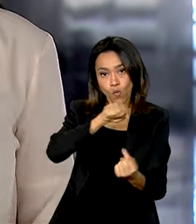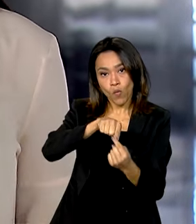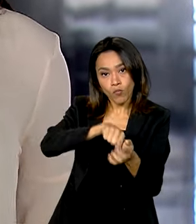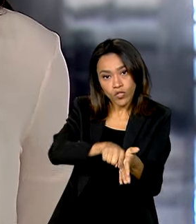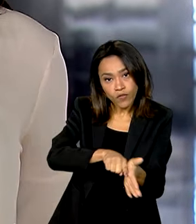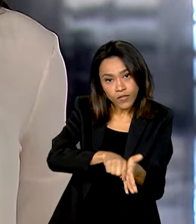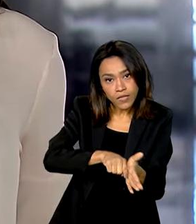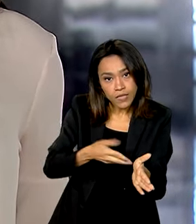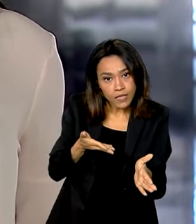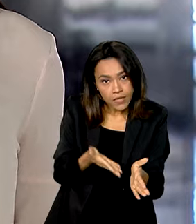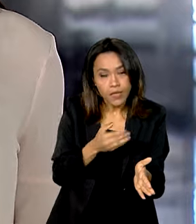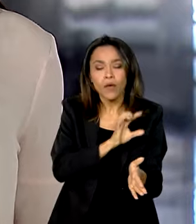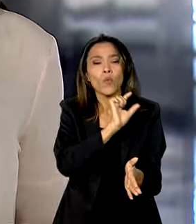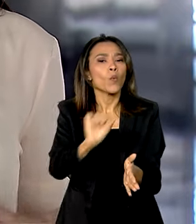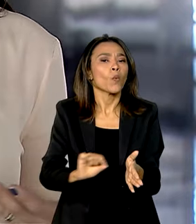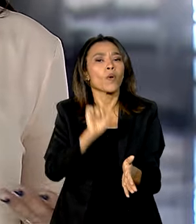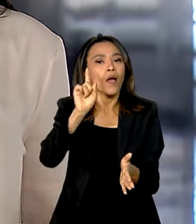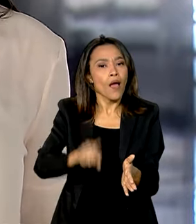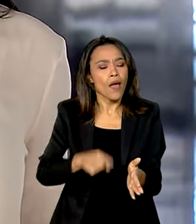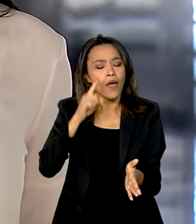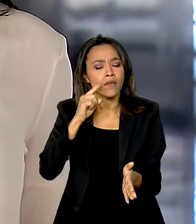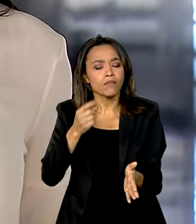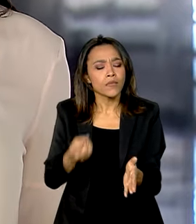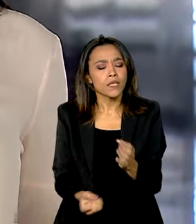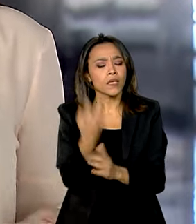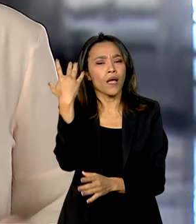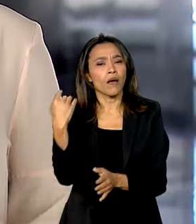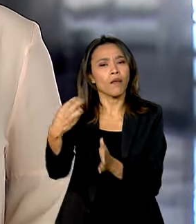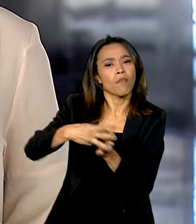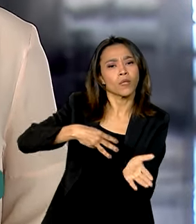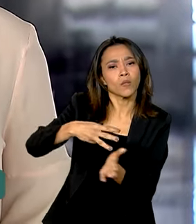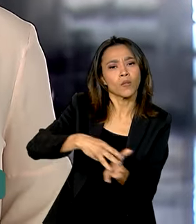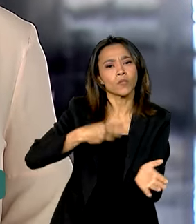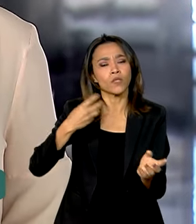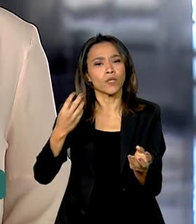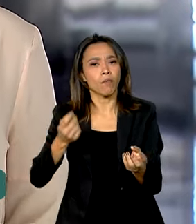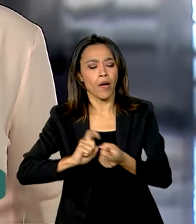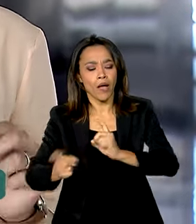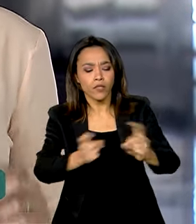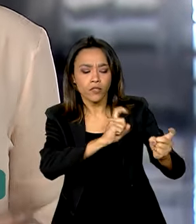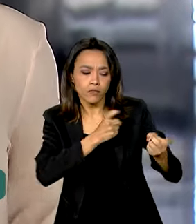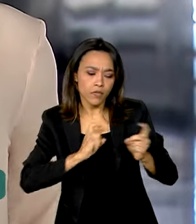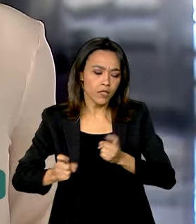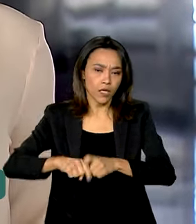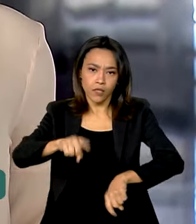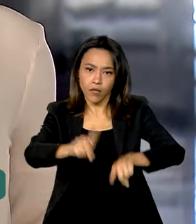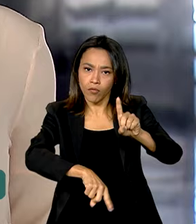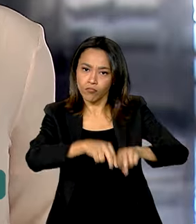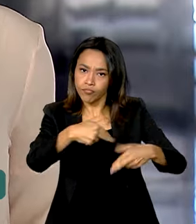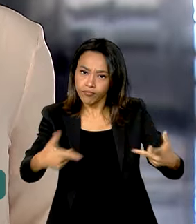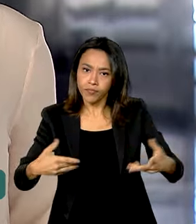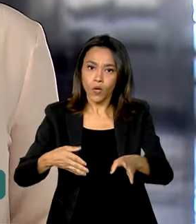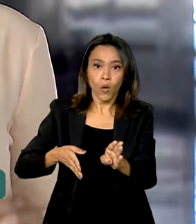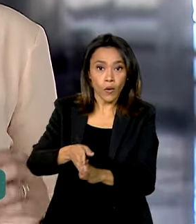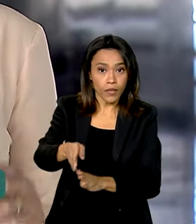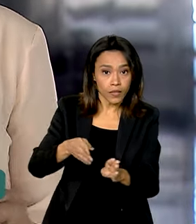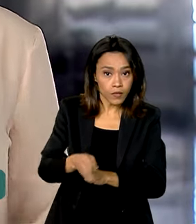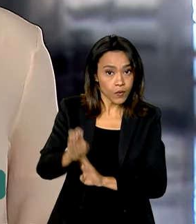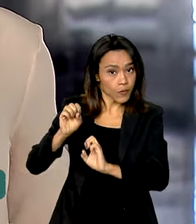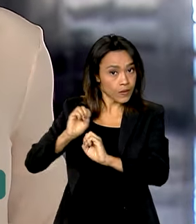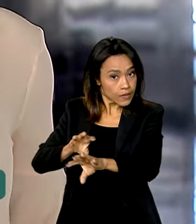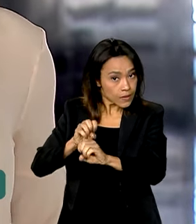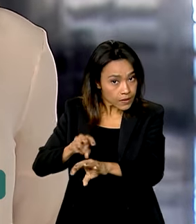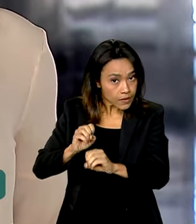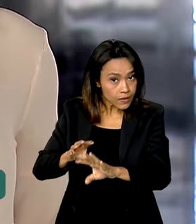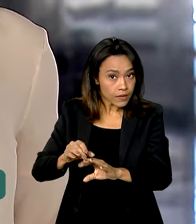O objetivo é desenvolver uma metodologia para a gestão de resíduos sólidos, ações de educação ambiental e de